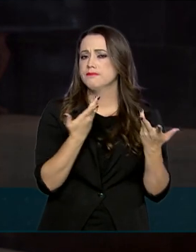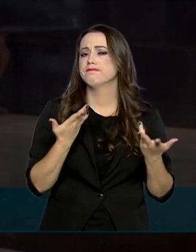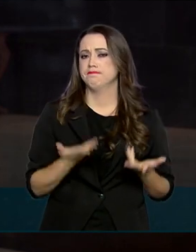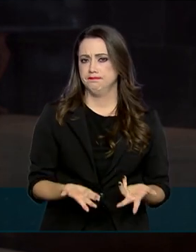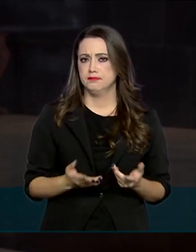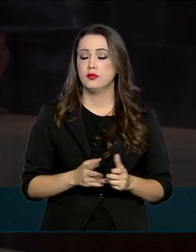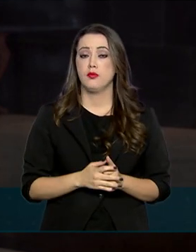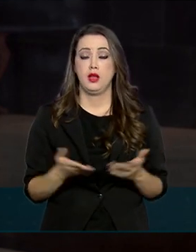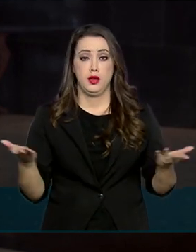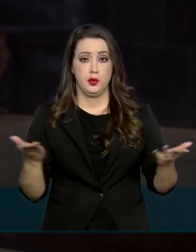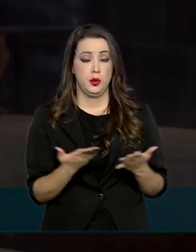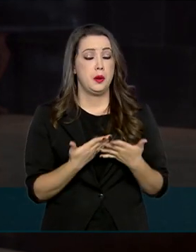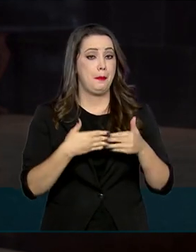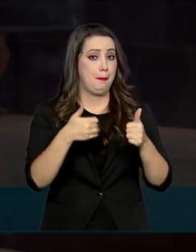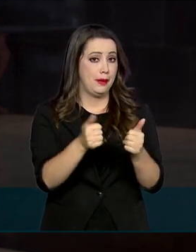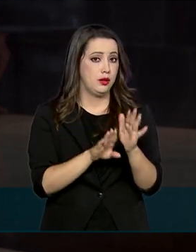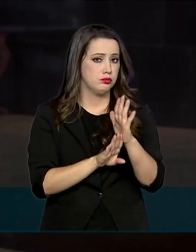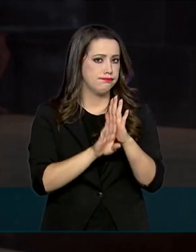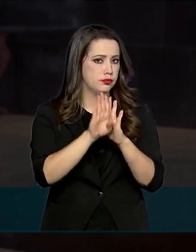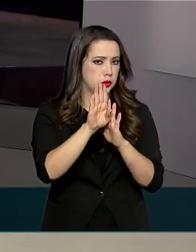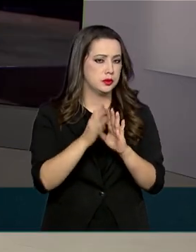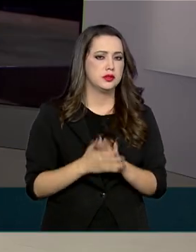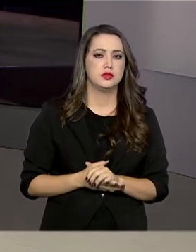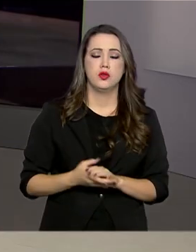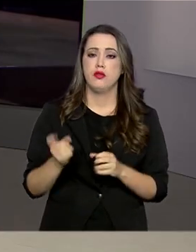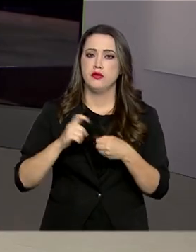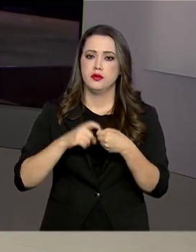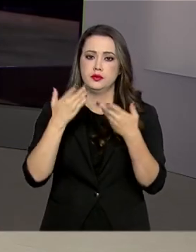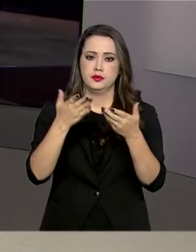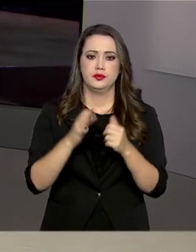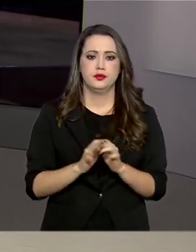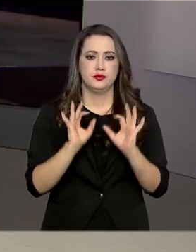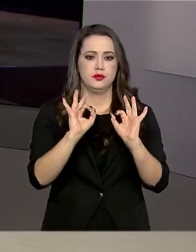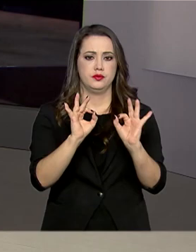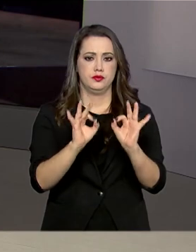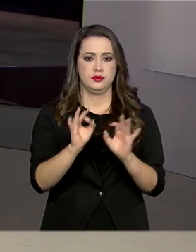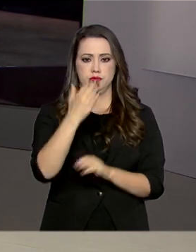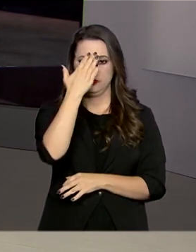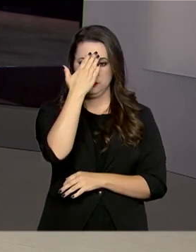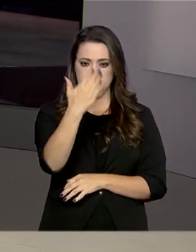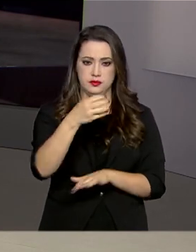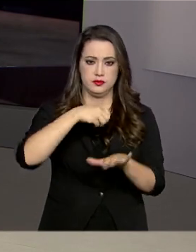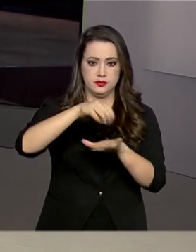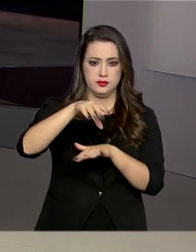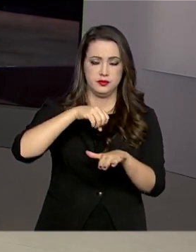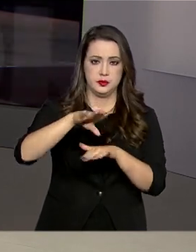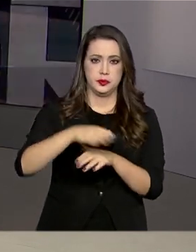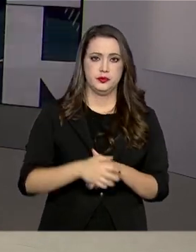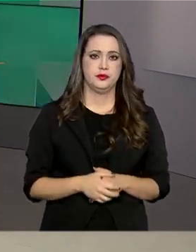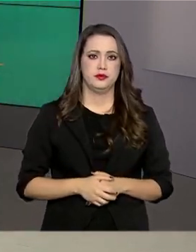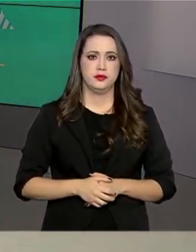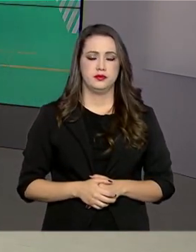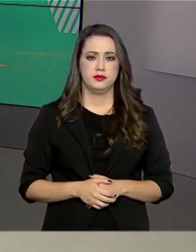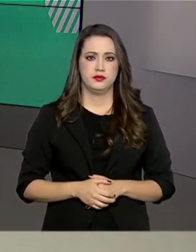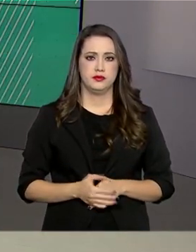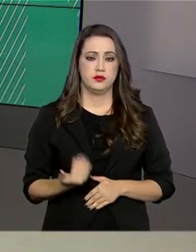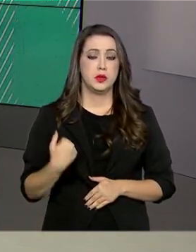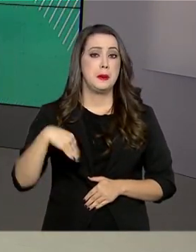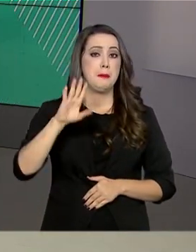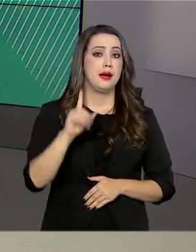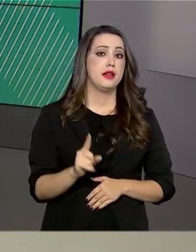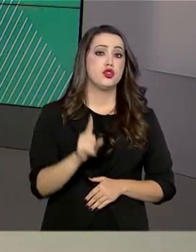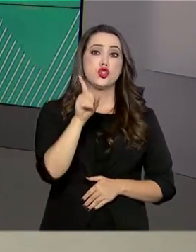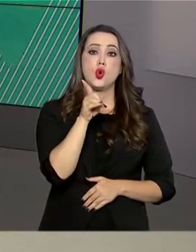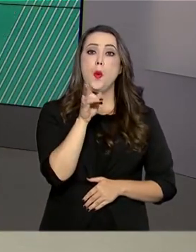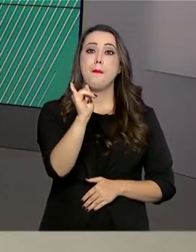industrial do país. Volto com você no estúdio, Roberto. Tá certo, Gabi. Obrigado pelas informações. Mais de R 1